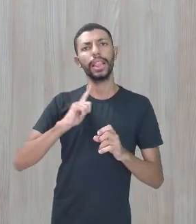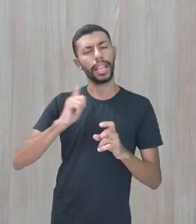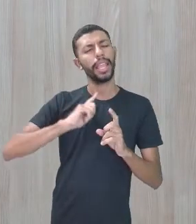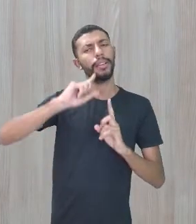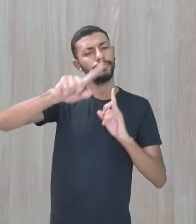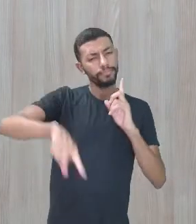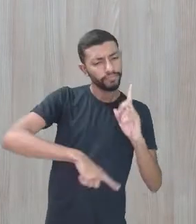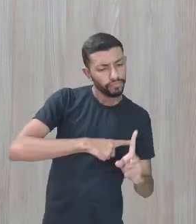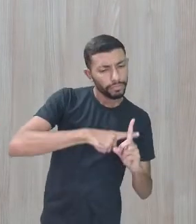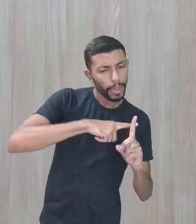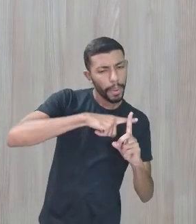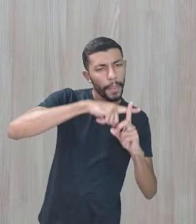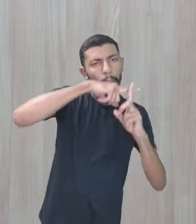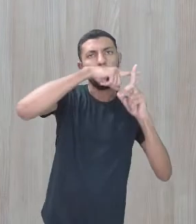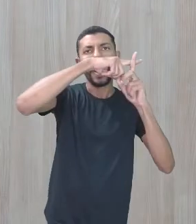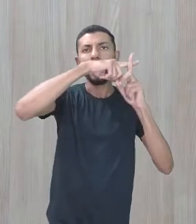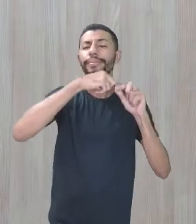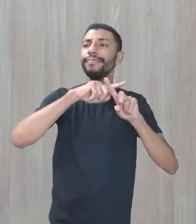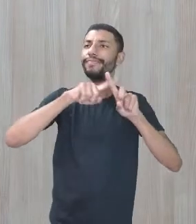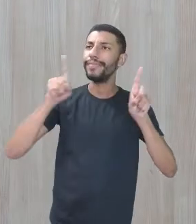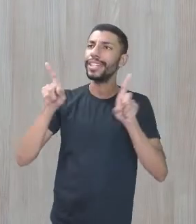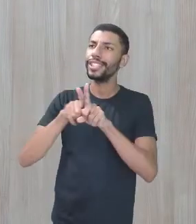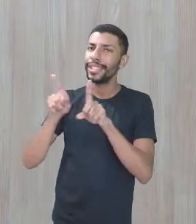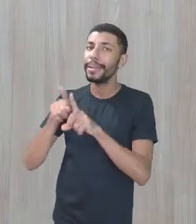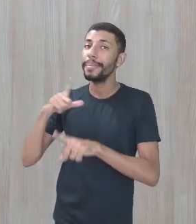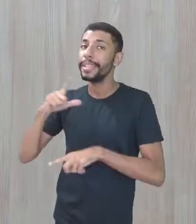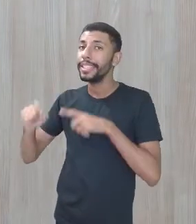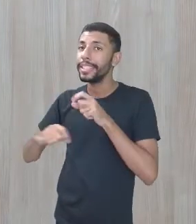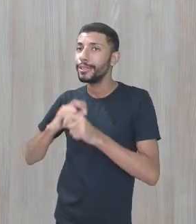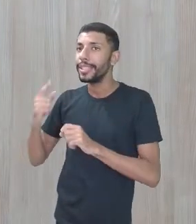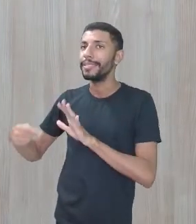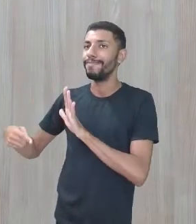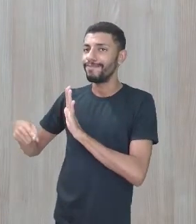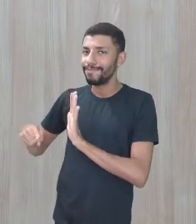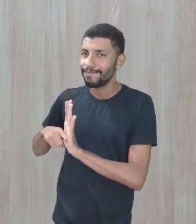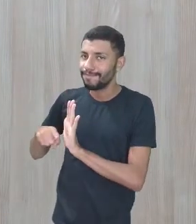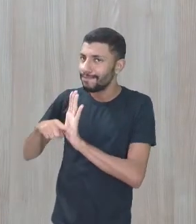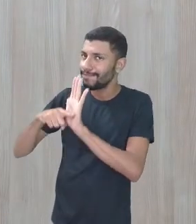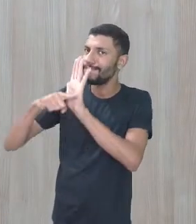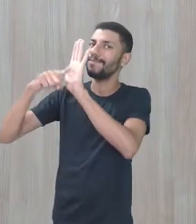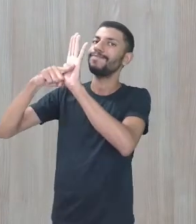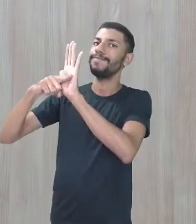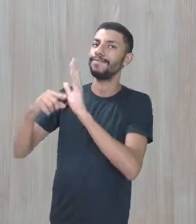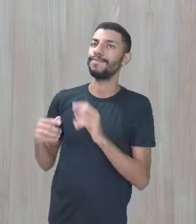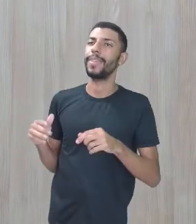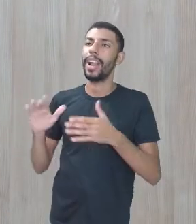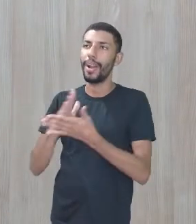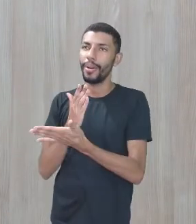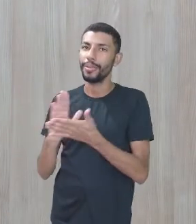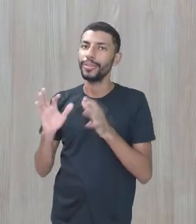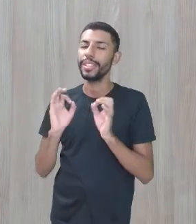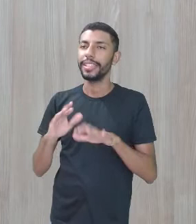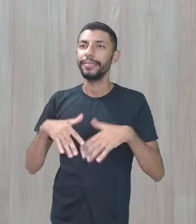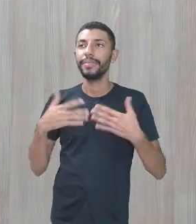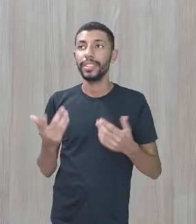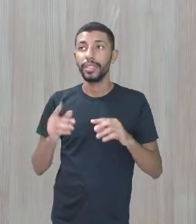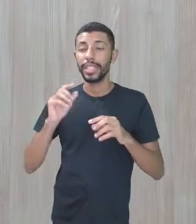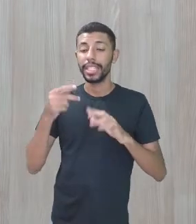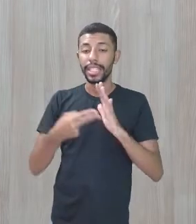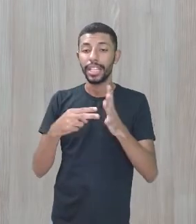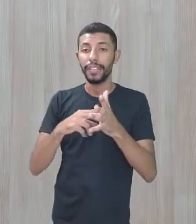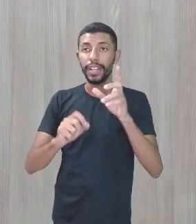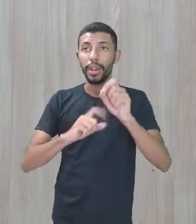positivo e também existem as sensações negativas. É tudo que nos afeta. Então, está